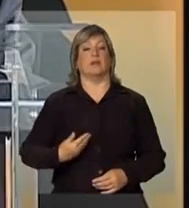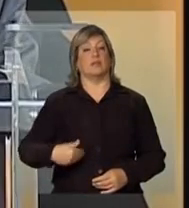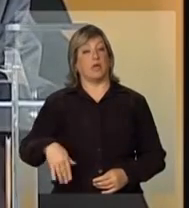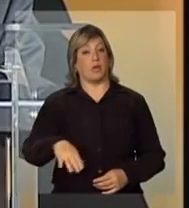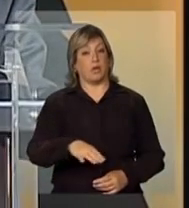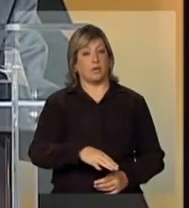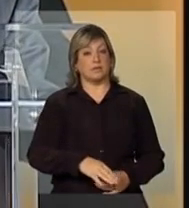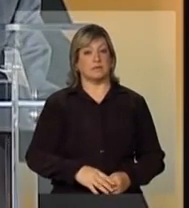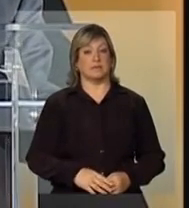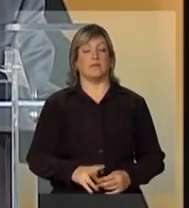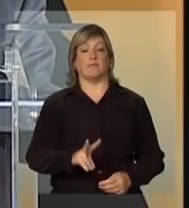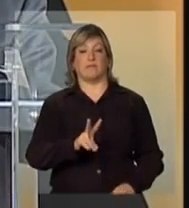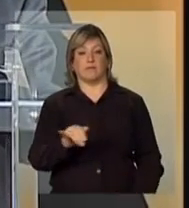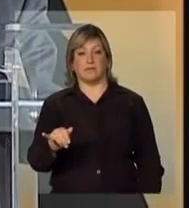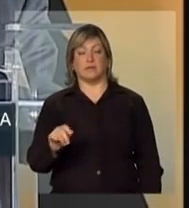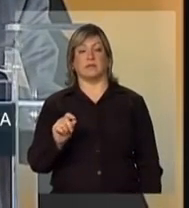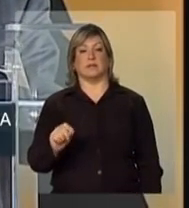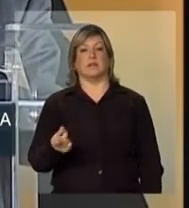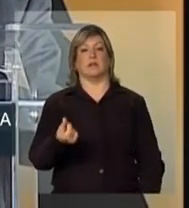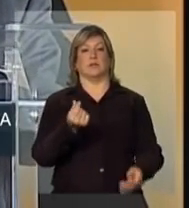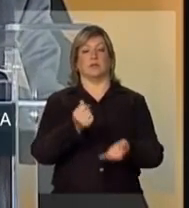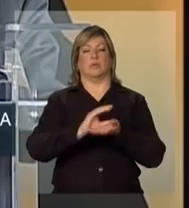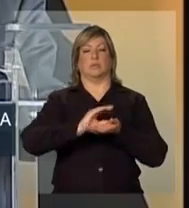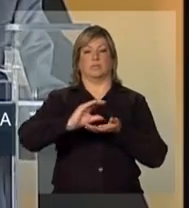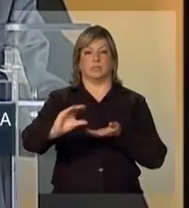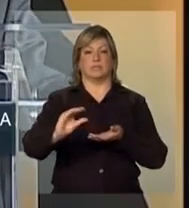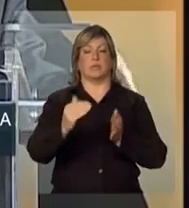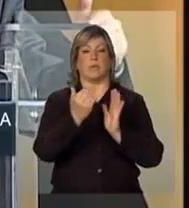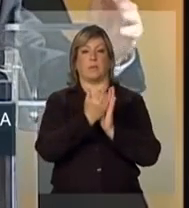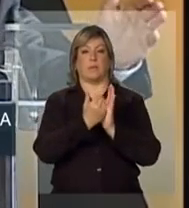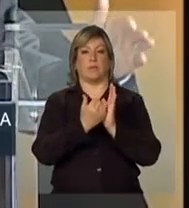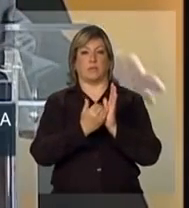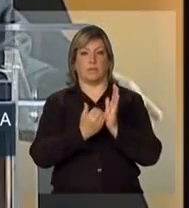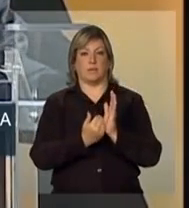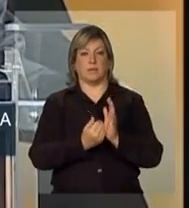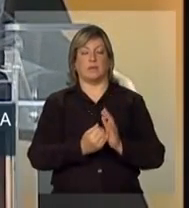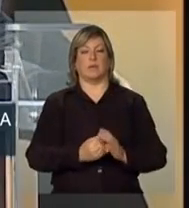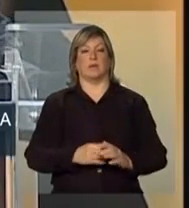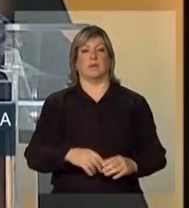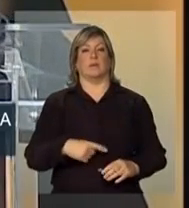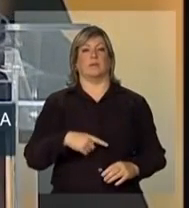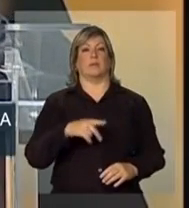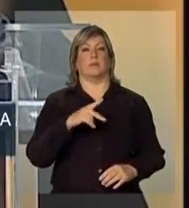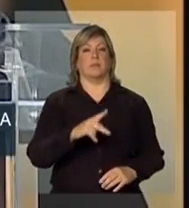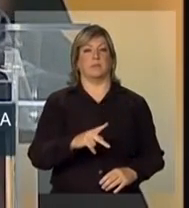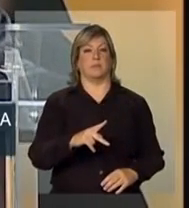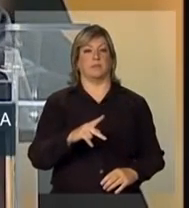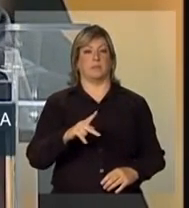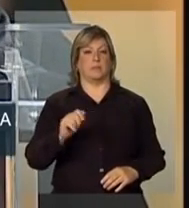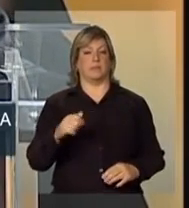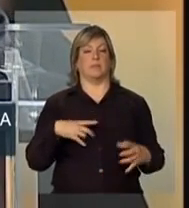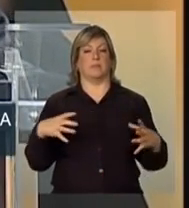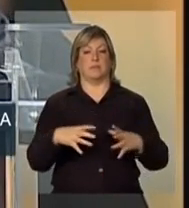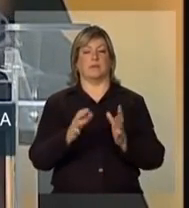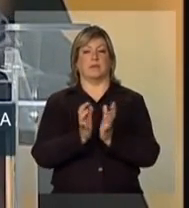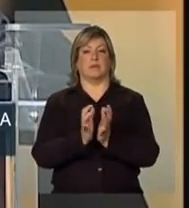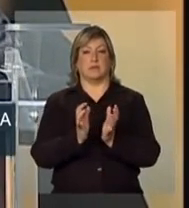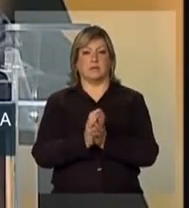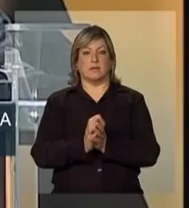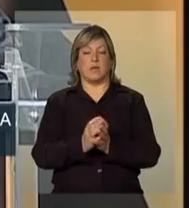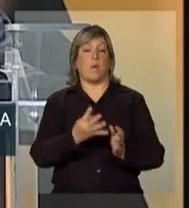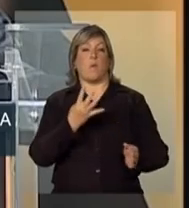Nós vamos investir num programa plurianual de cinco anos, cerca de 4